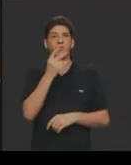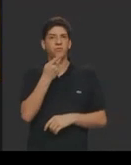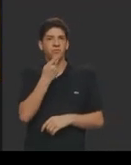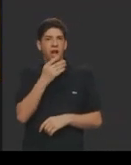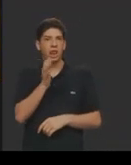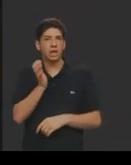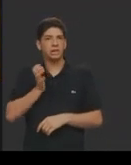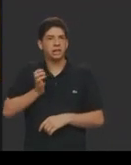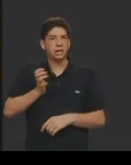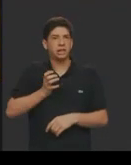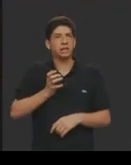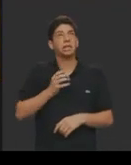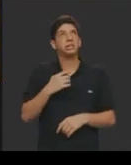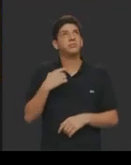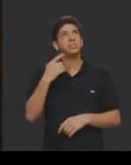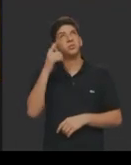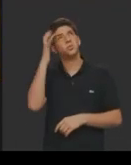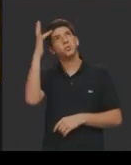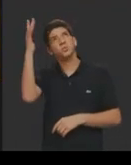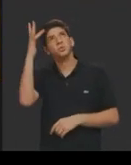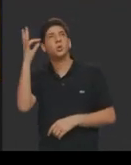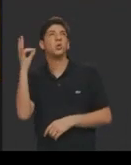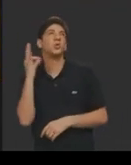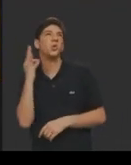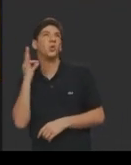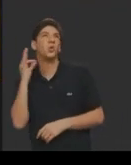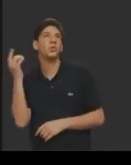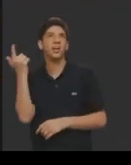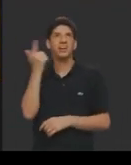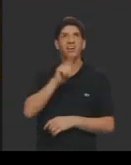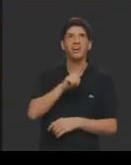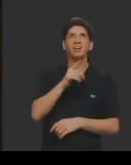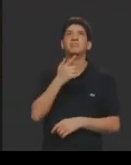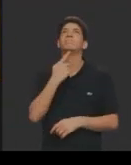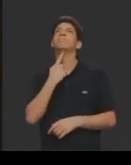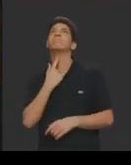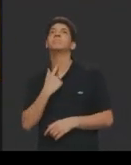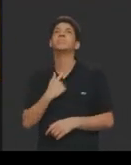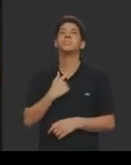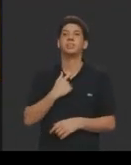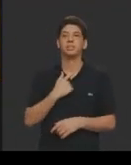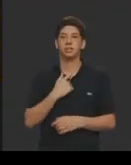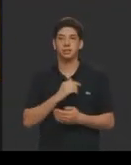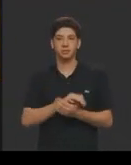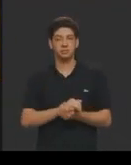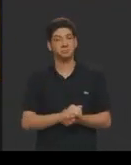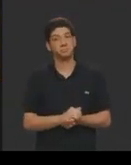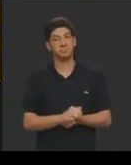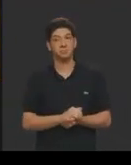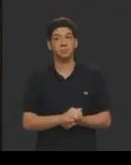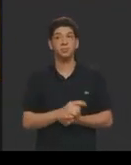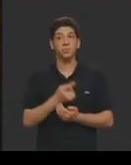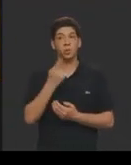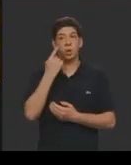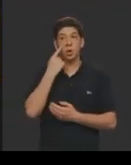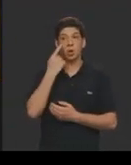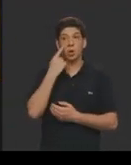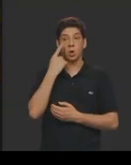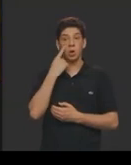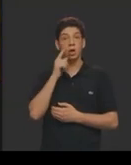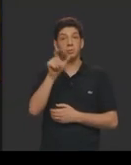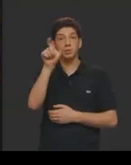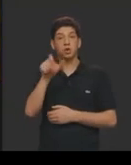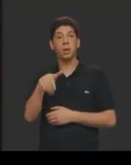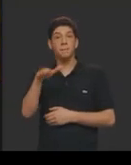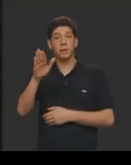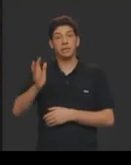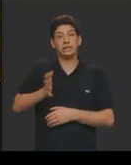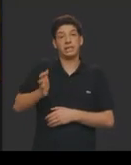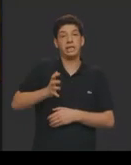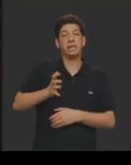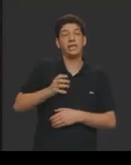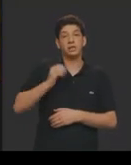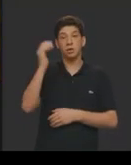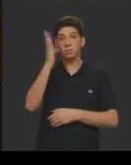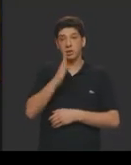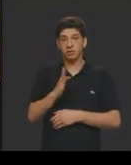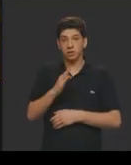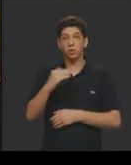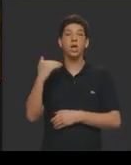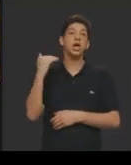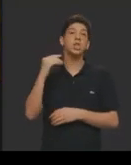está discutindo 150 milhões e tudo, a pessoa mais rica do Brasil, que é o dono de um banco, ele tem 100,